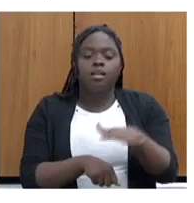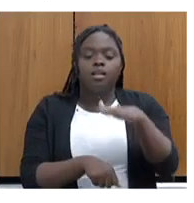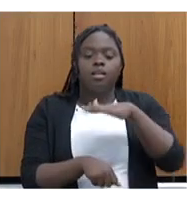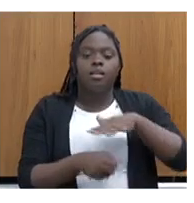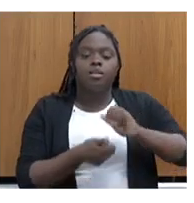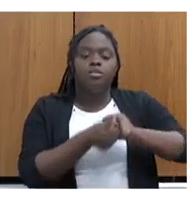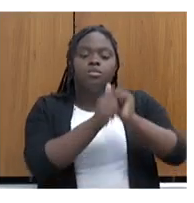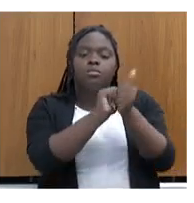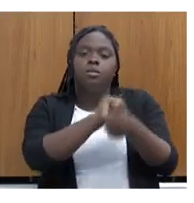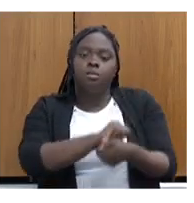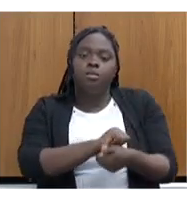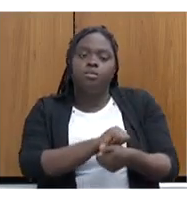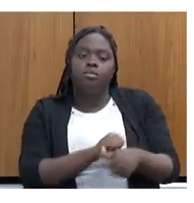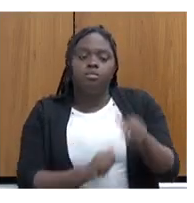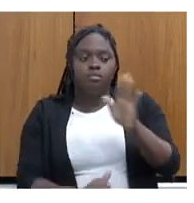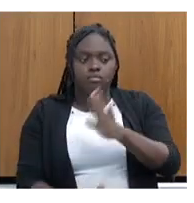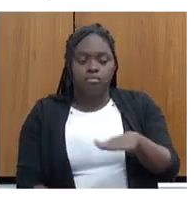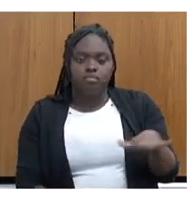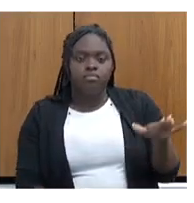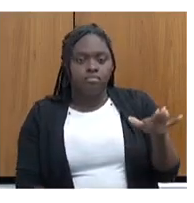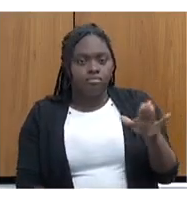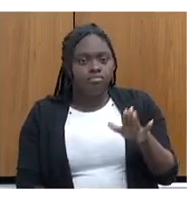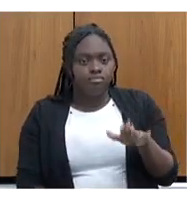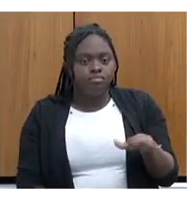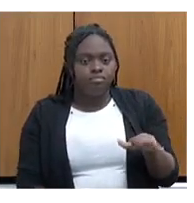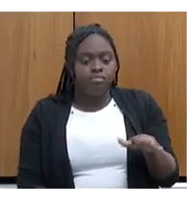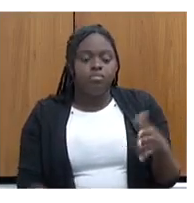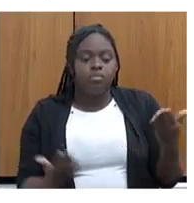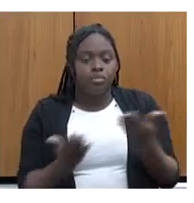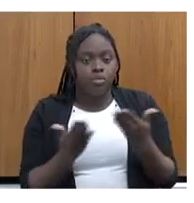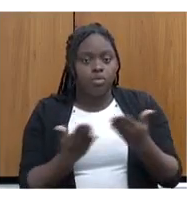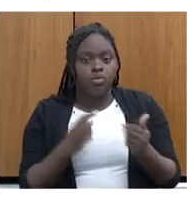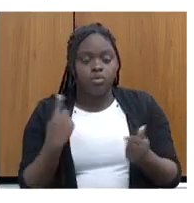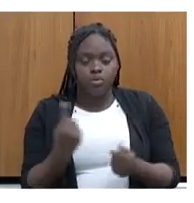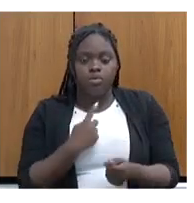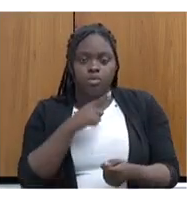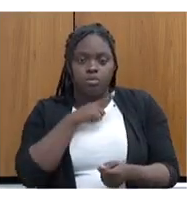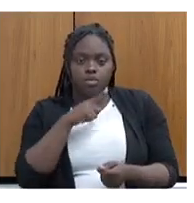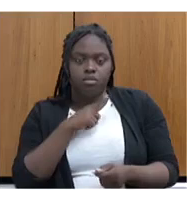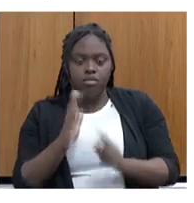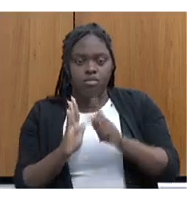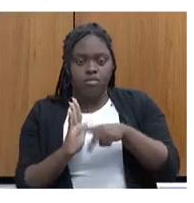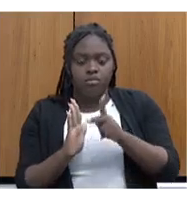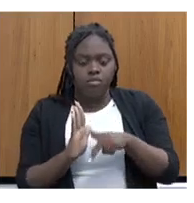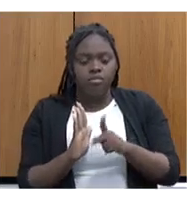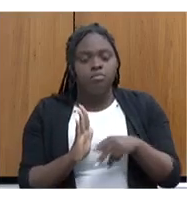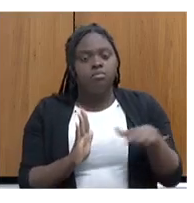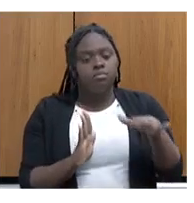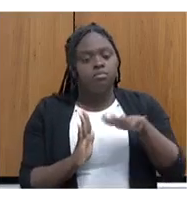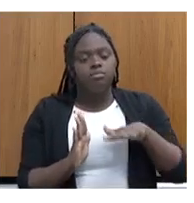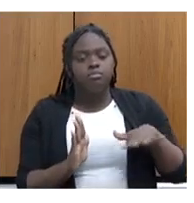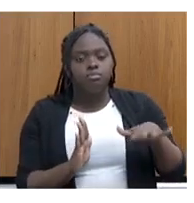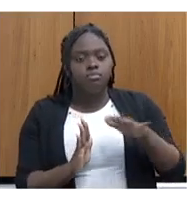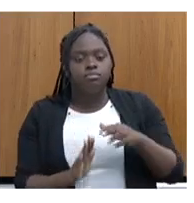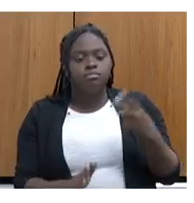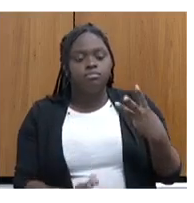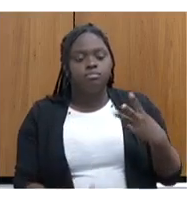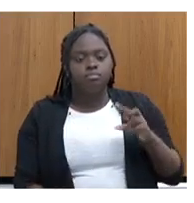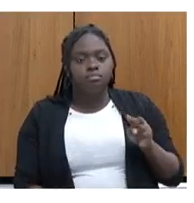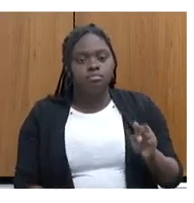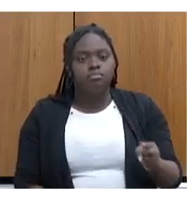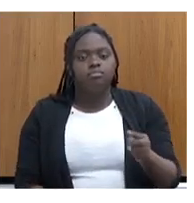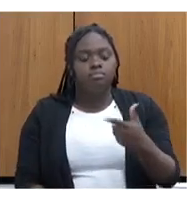esporte para as crianças. Então, nós hoje temos nesse projeto, percurso gerais, 3.200 crianças e